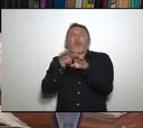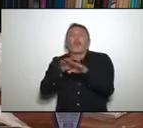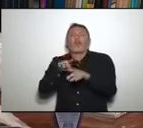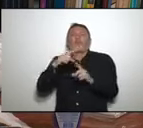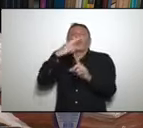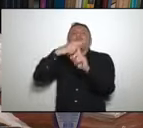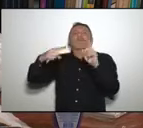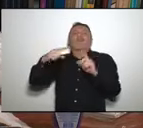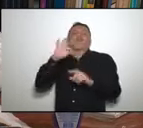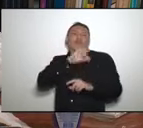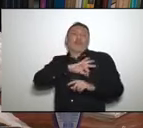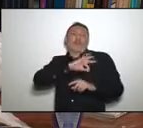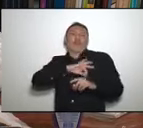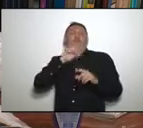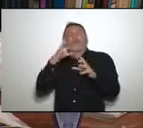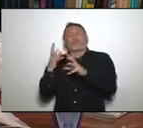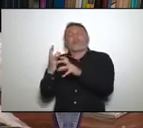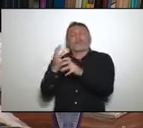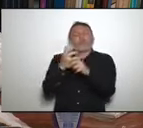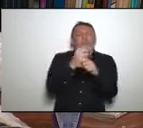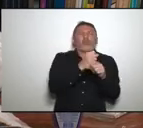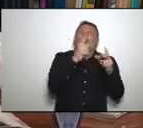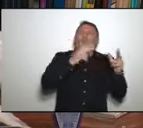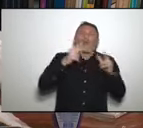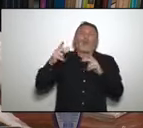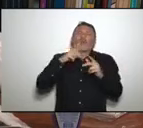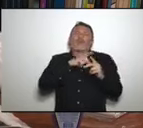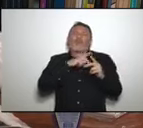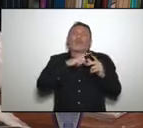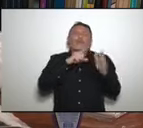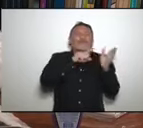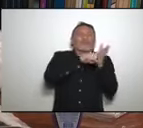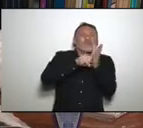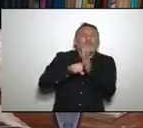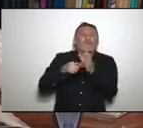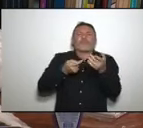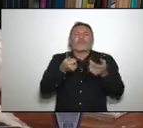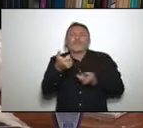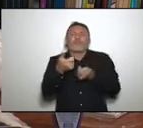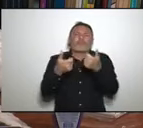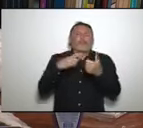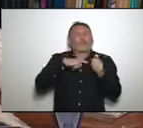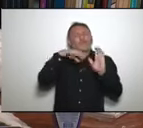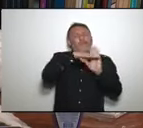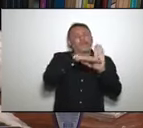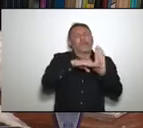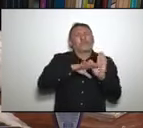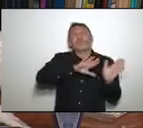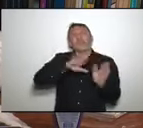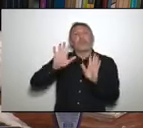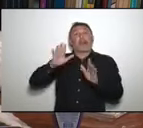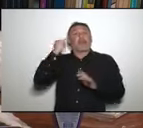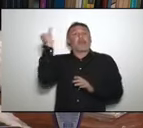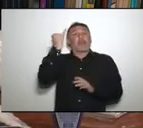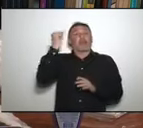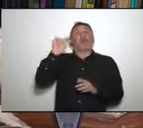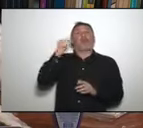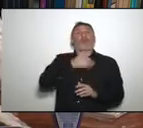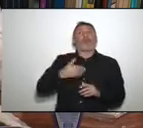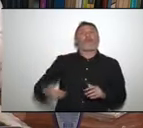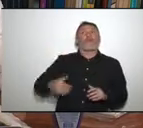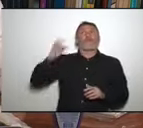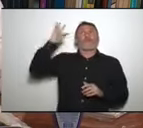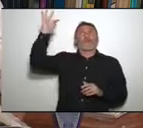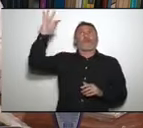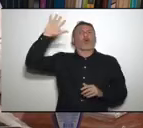e assim por diante tem diversos outros critérios aqui, mas o que importa é que a decisão tomada pelo governo federal nós estamos